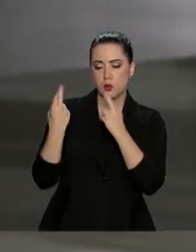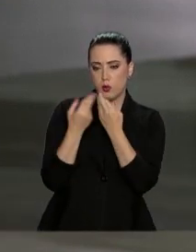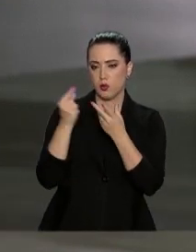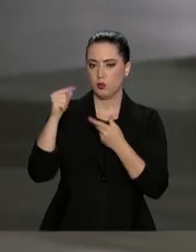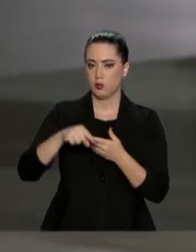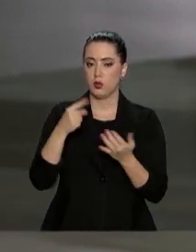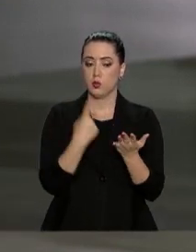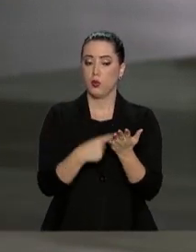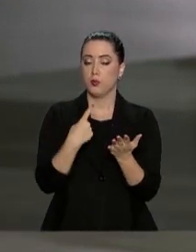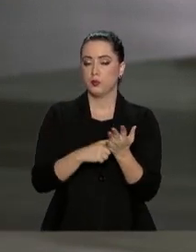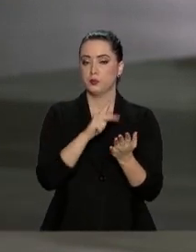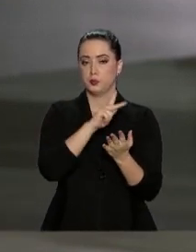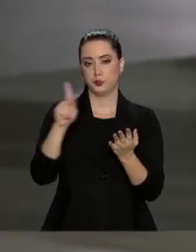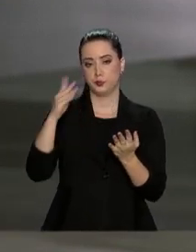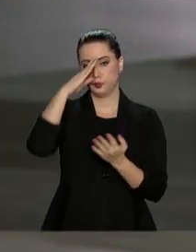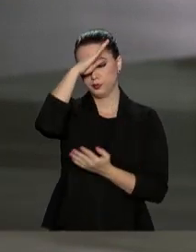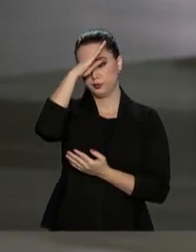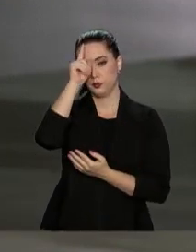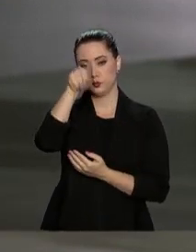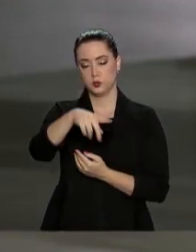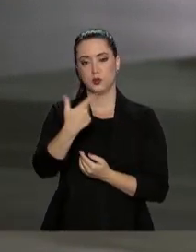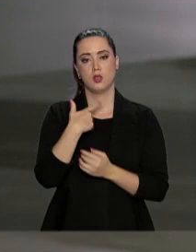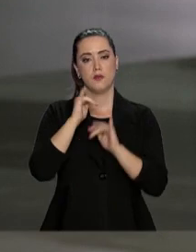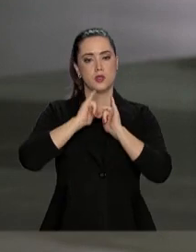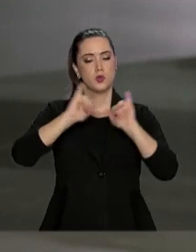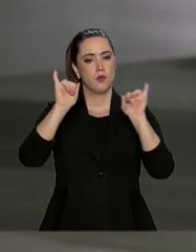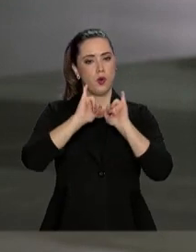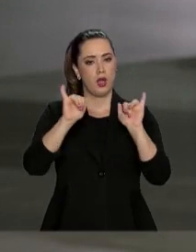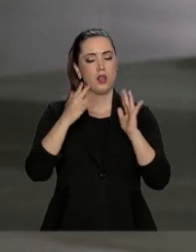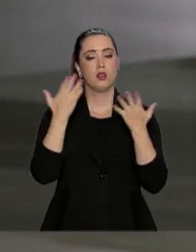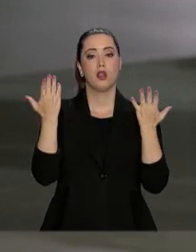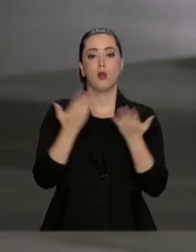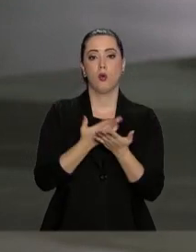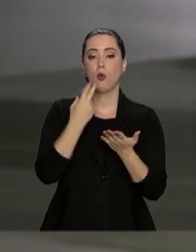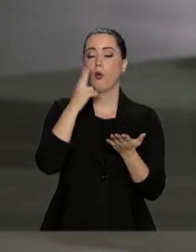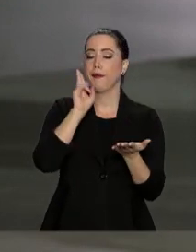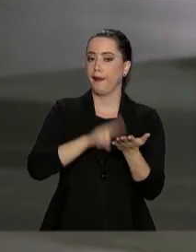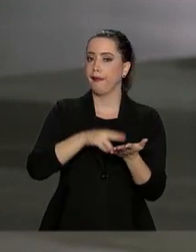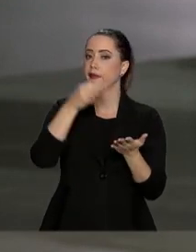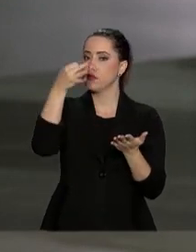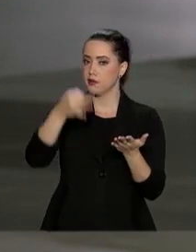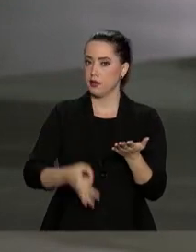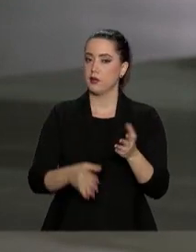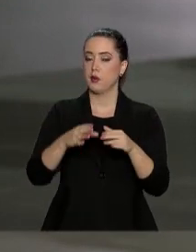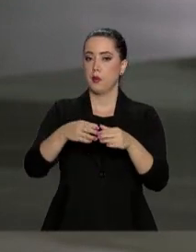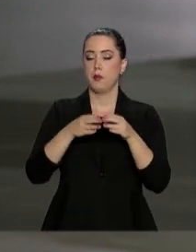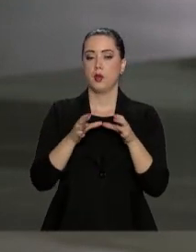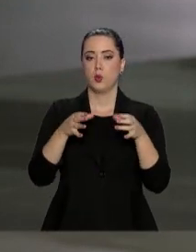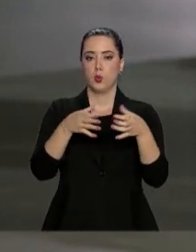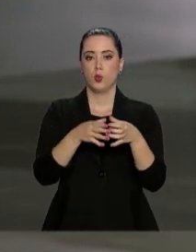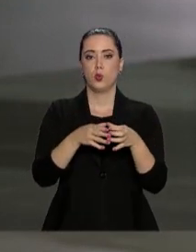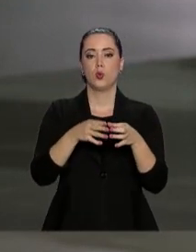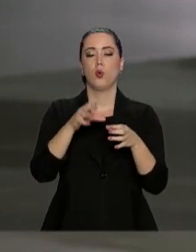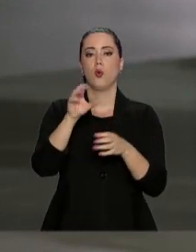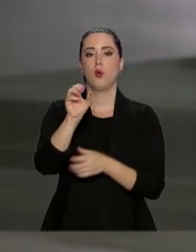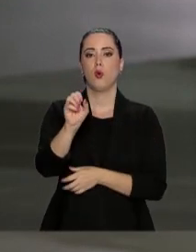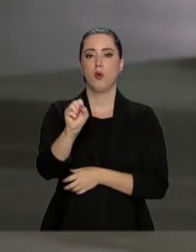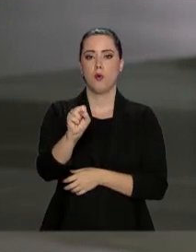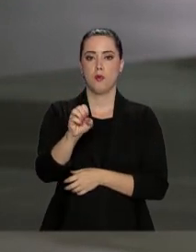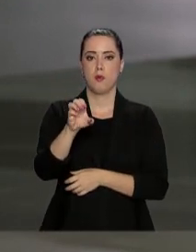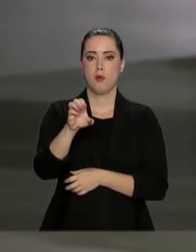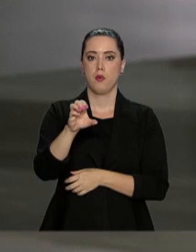na agenda do presidente Jair Bolsonaro. Foi divulgada uma nota oficial pela Secretaria Especial de Comunicação da